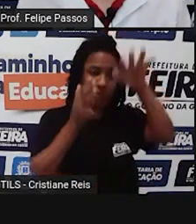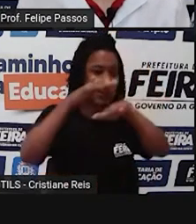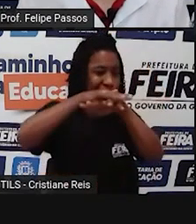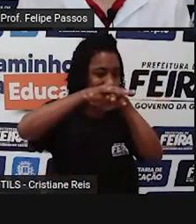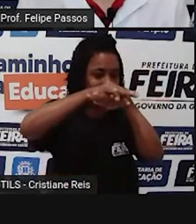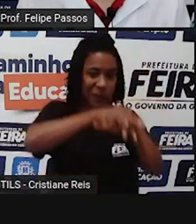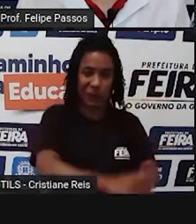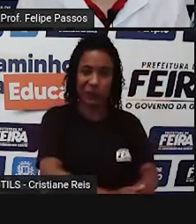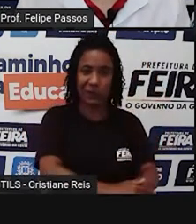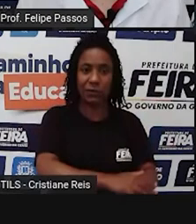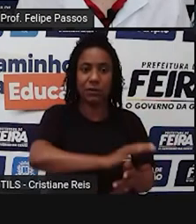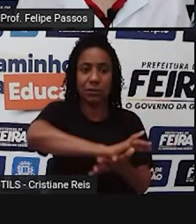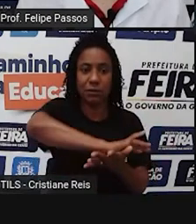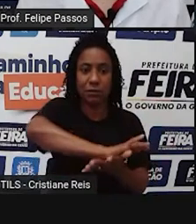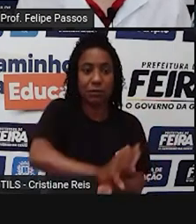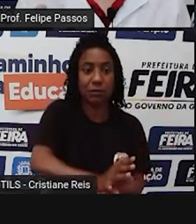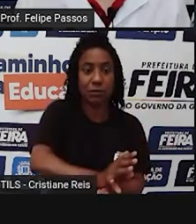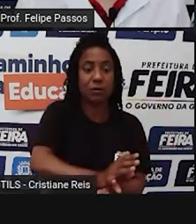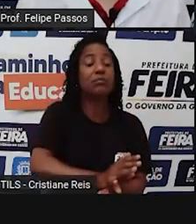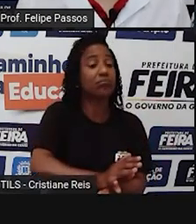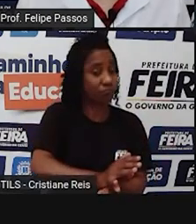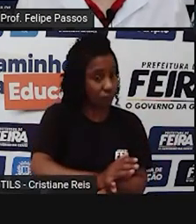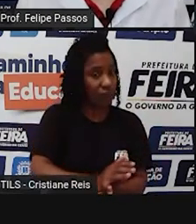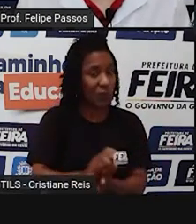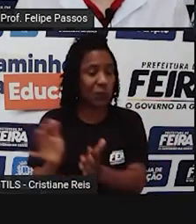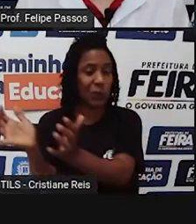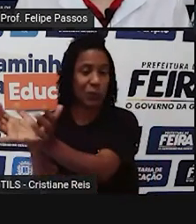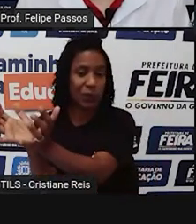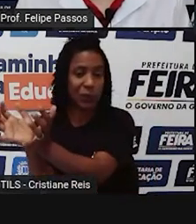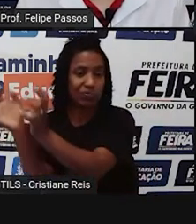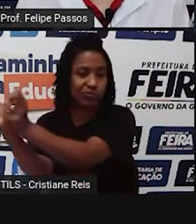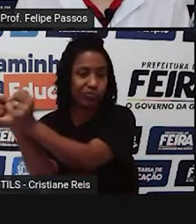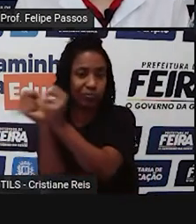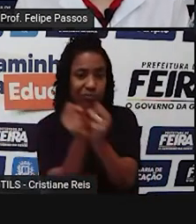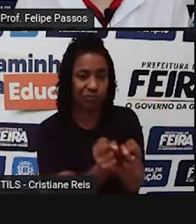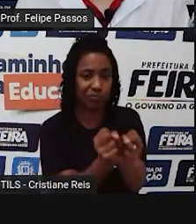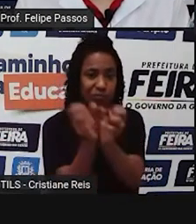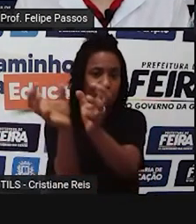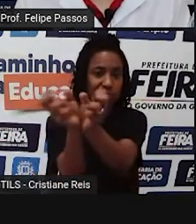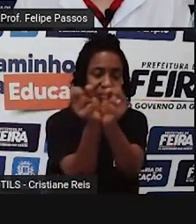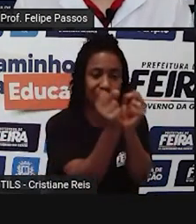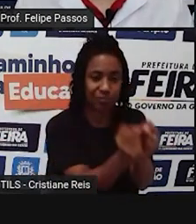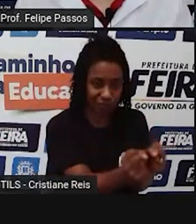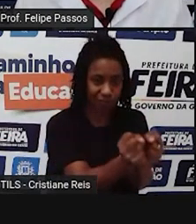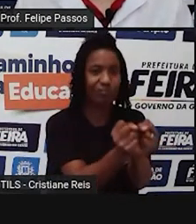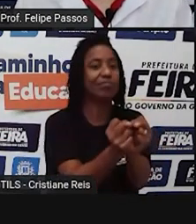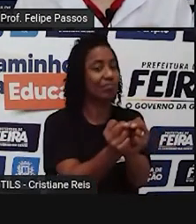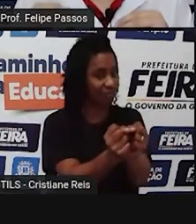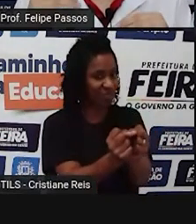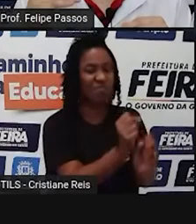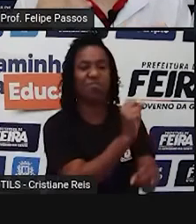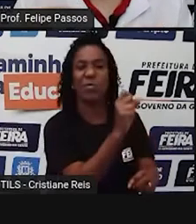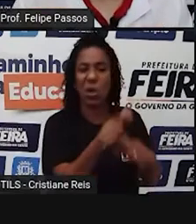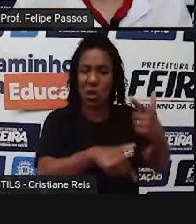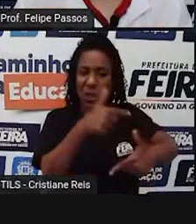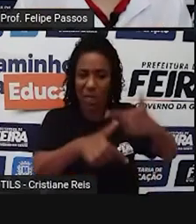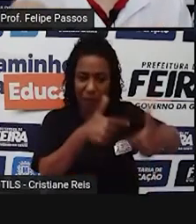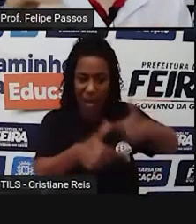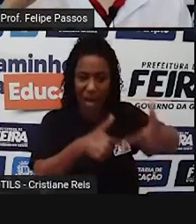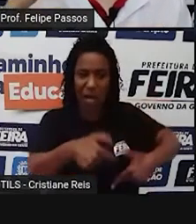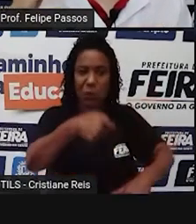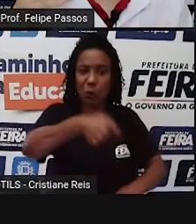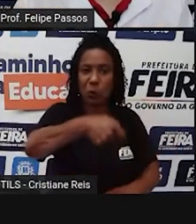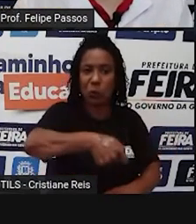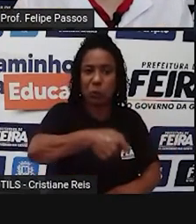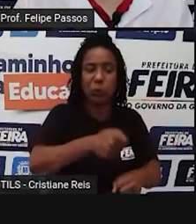Que eles dominaram, né? E botaram essas pessoas, essas populações, para derrubar as florestas, para pavimentar,